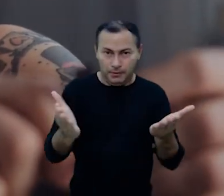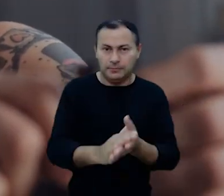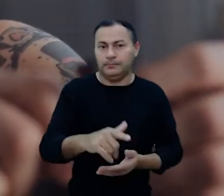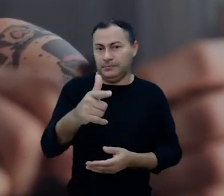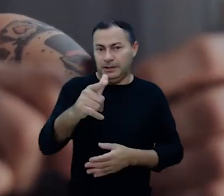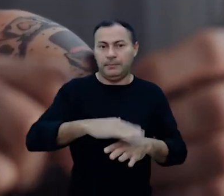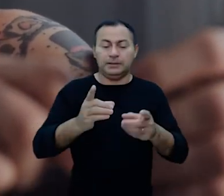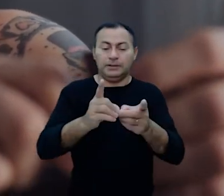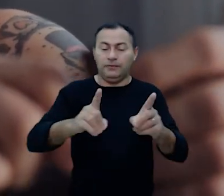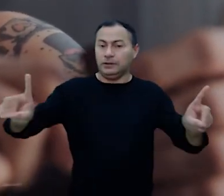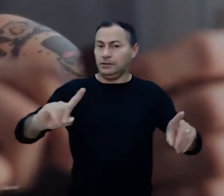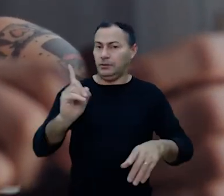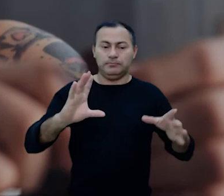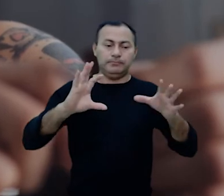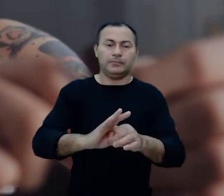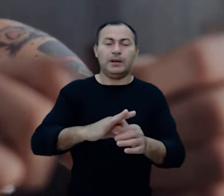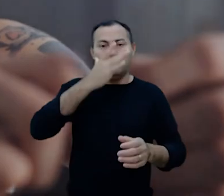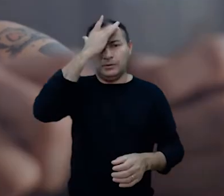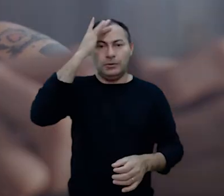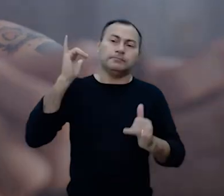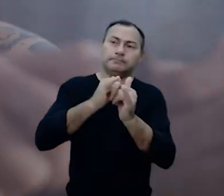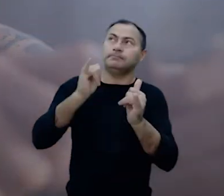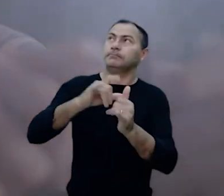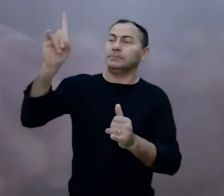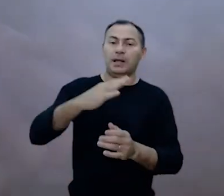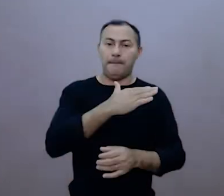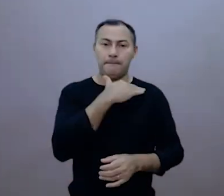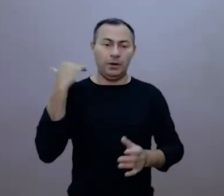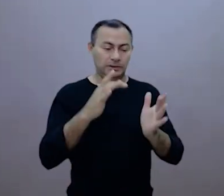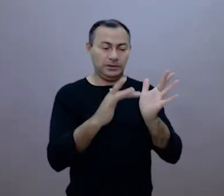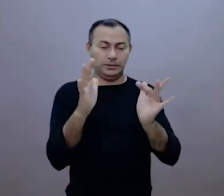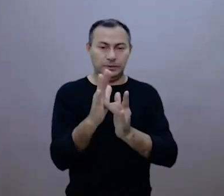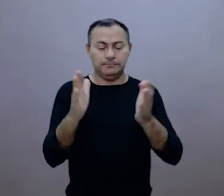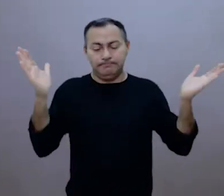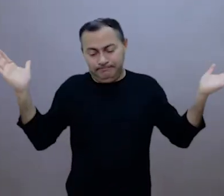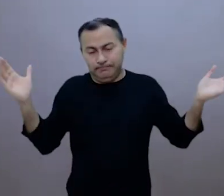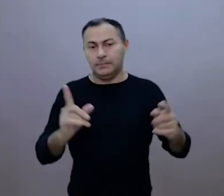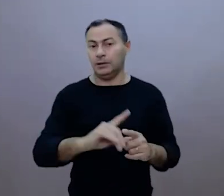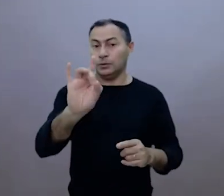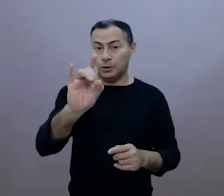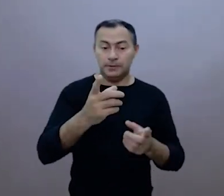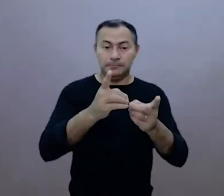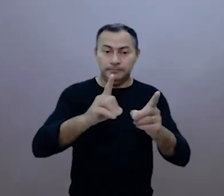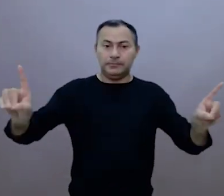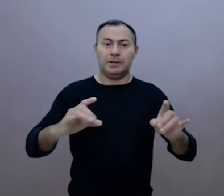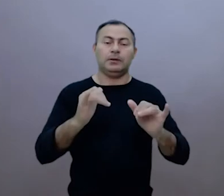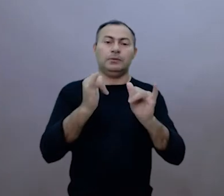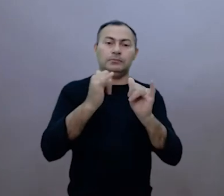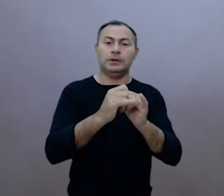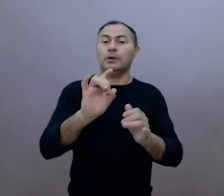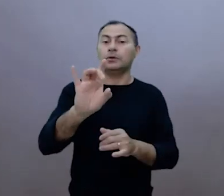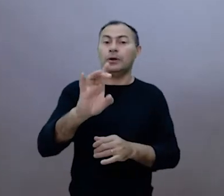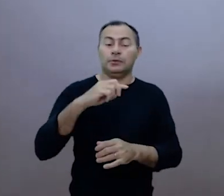Agora, não existe mais esse divórcio. O homem foi reconciliado com Deus através da morte de Jesus Cristo, mas não somente esse divórcio